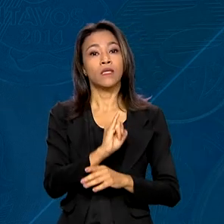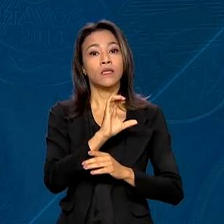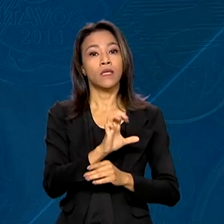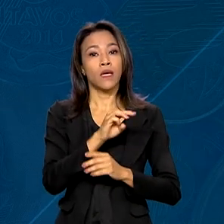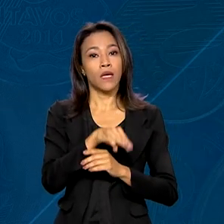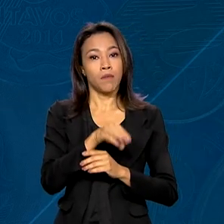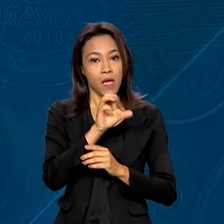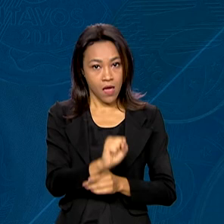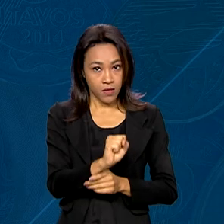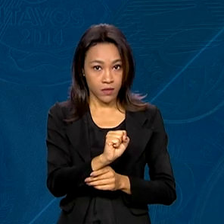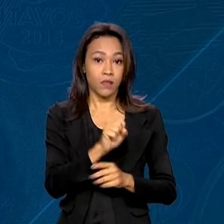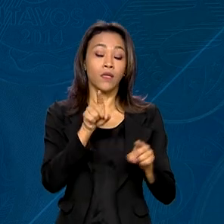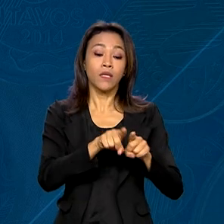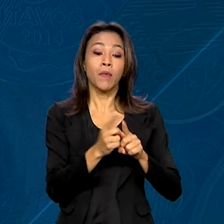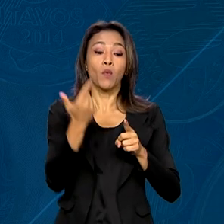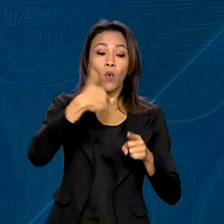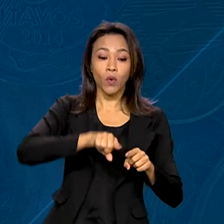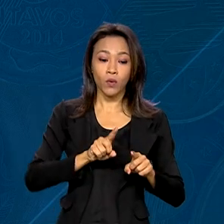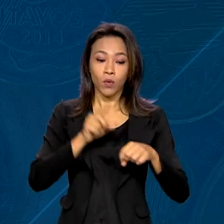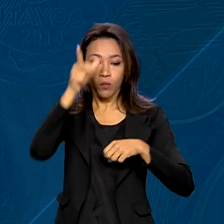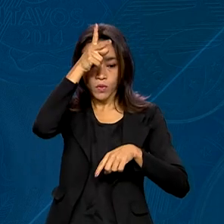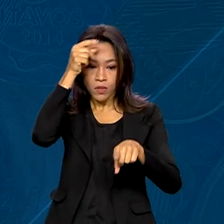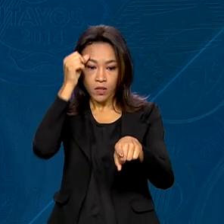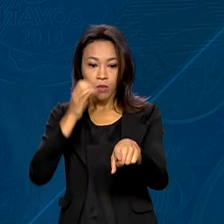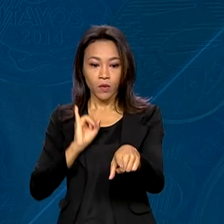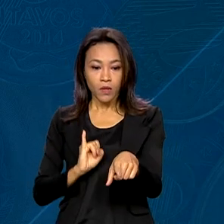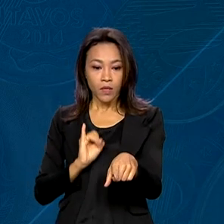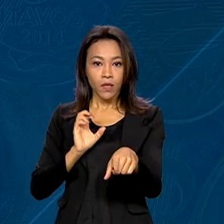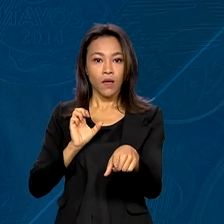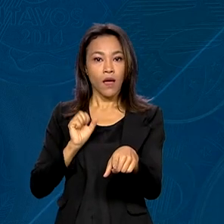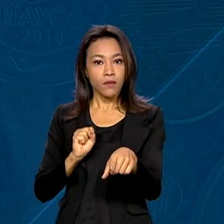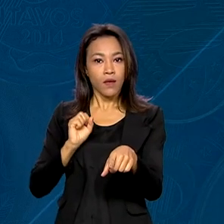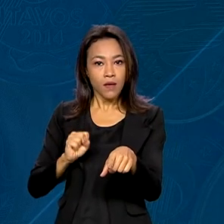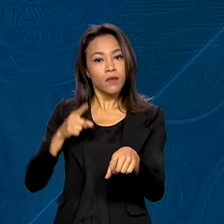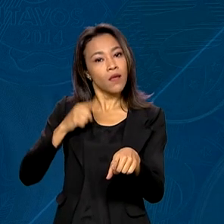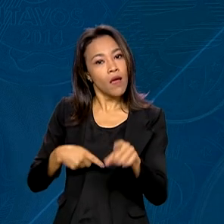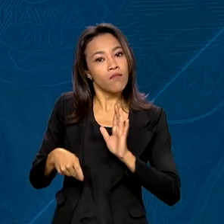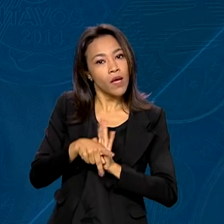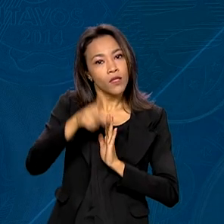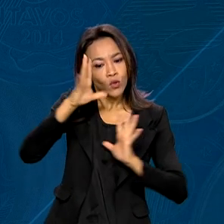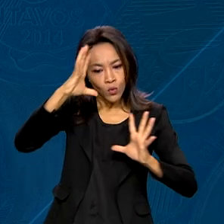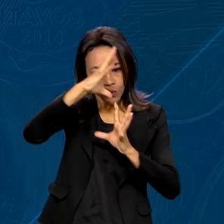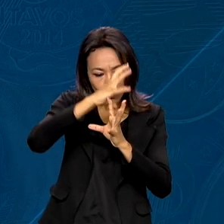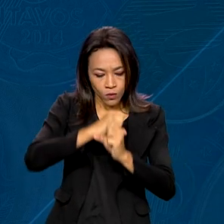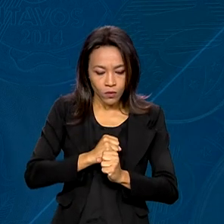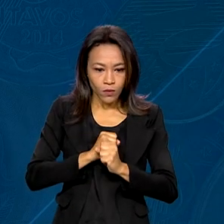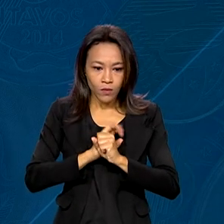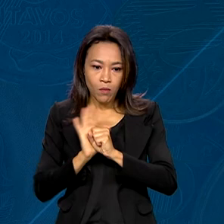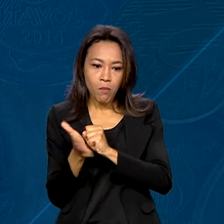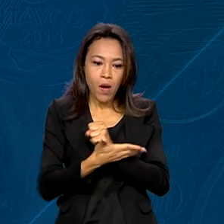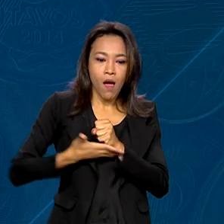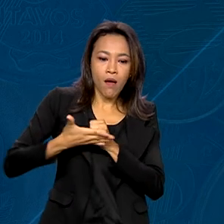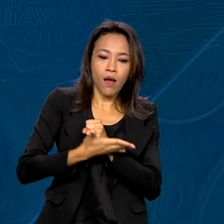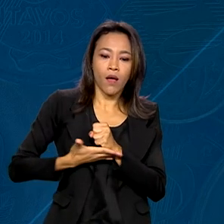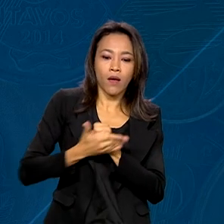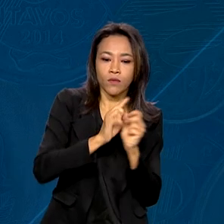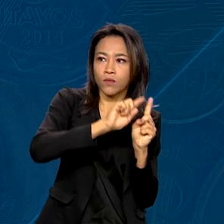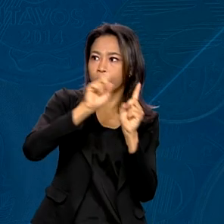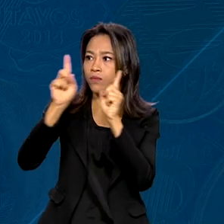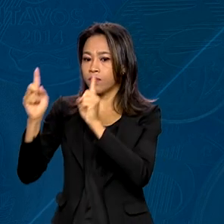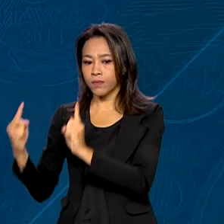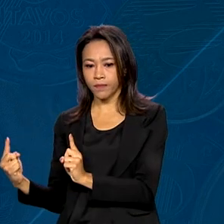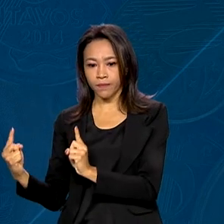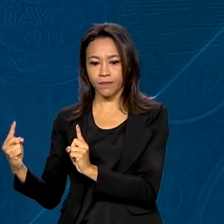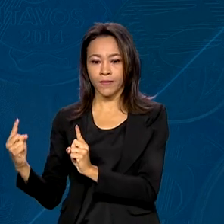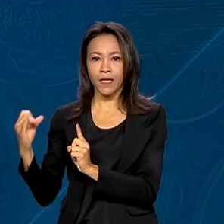estados, e com o ISS, que é um tributo municipal. Juntos, eles criam a base para o imposto sobre valor